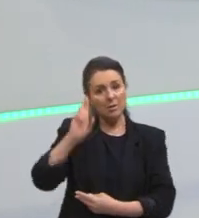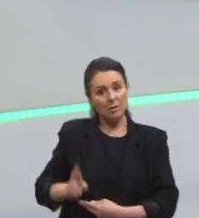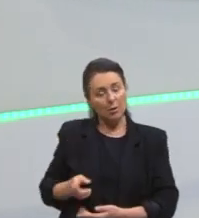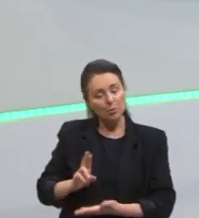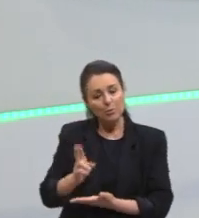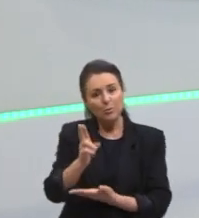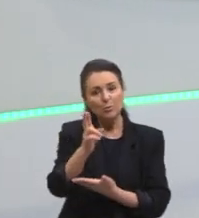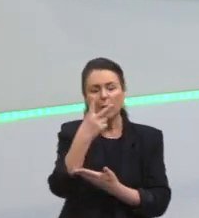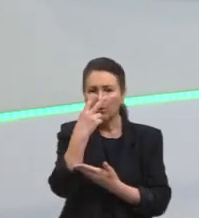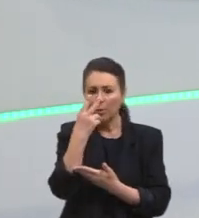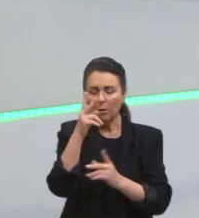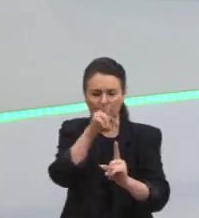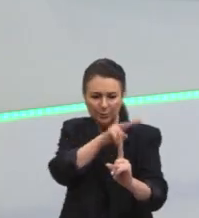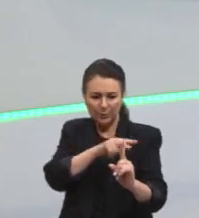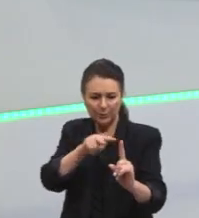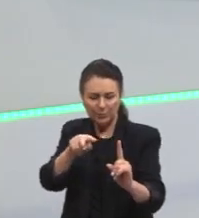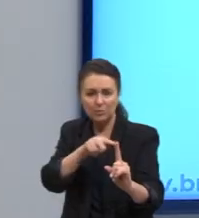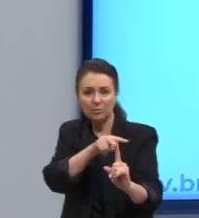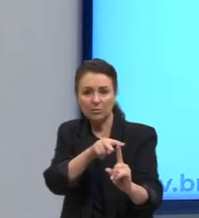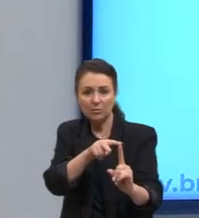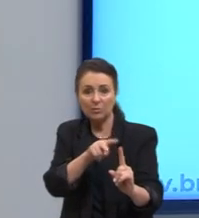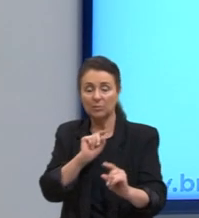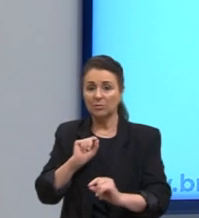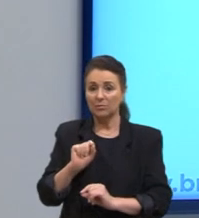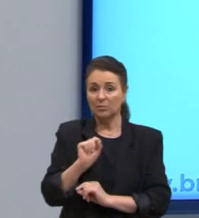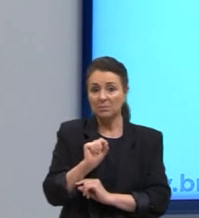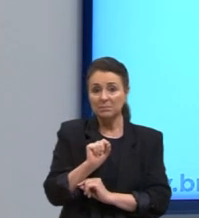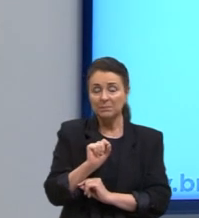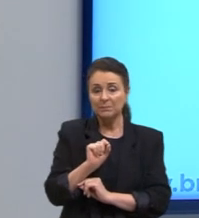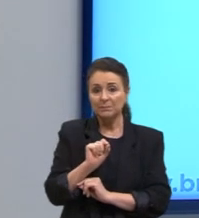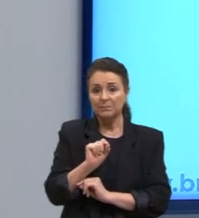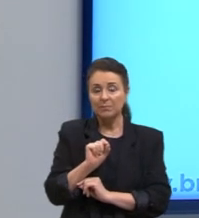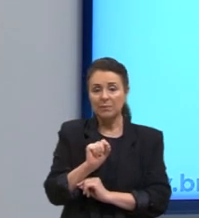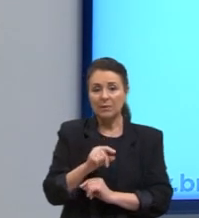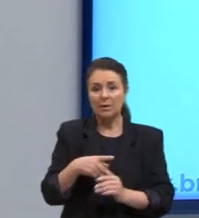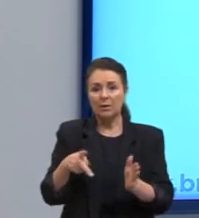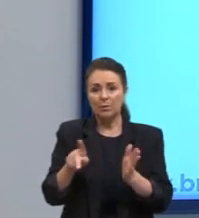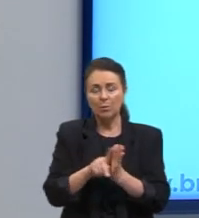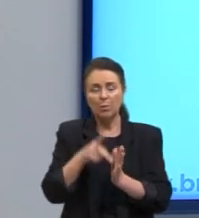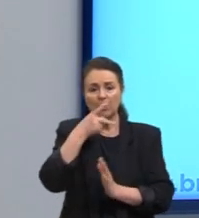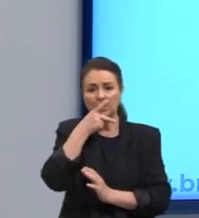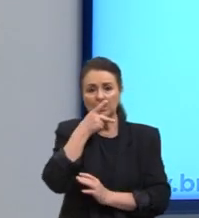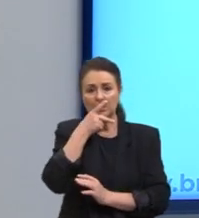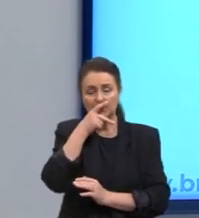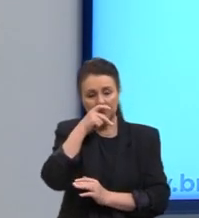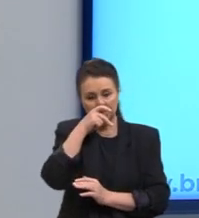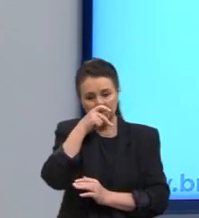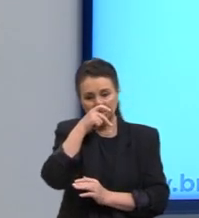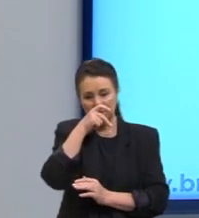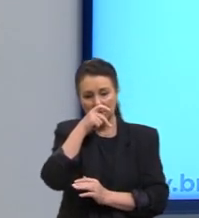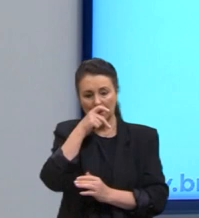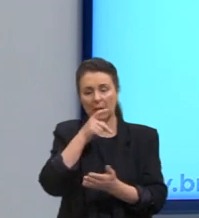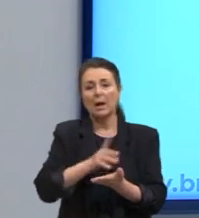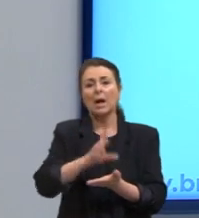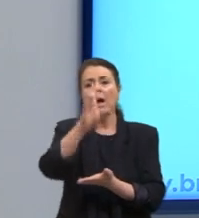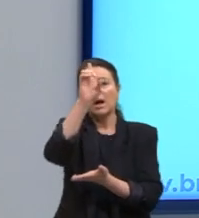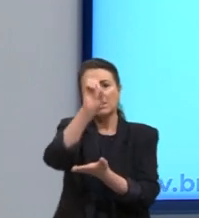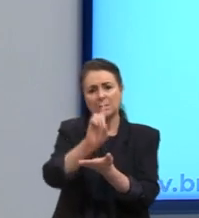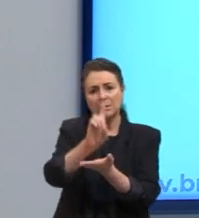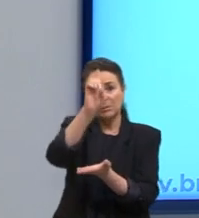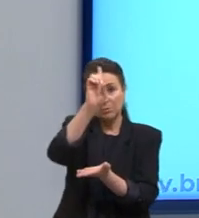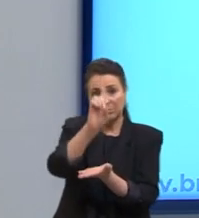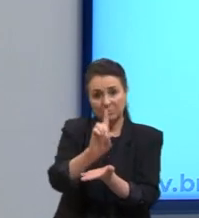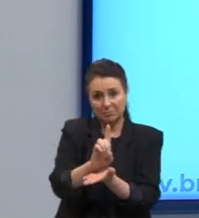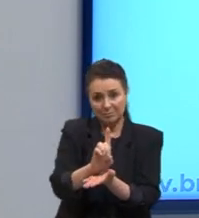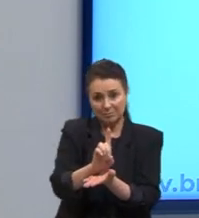perspectiva ainda do platonismo. A escola de Frankfurt, ele vai colocar que